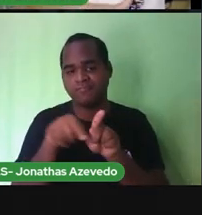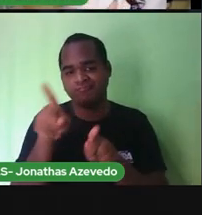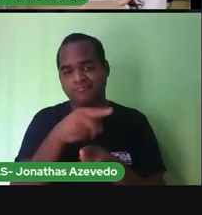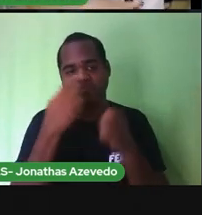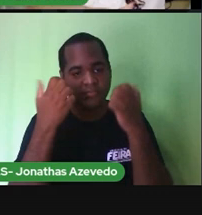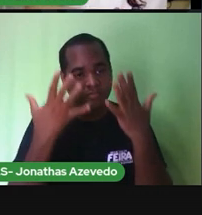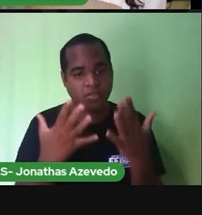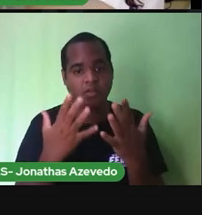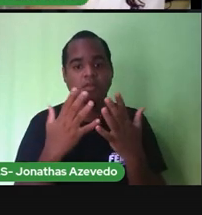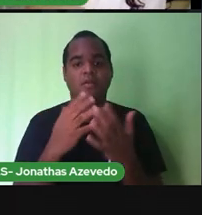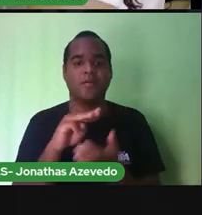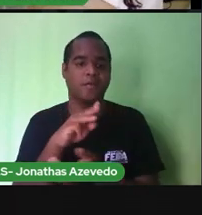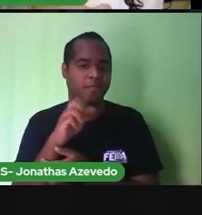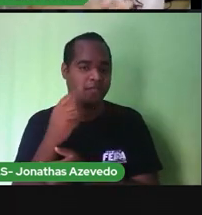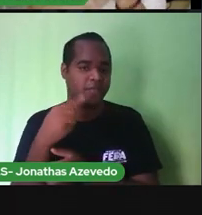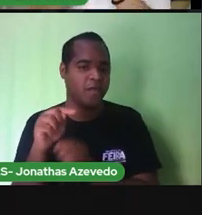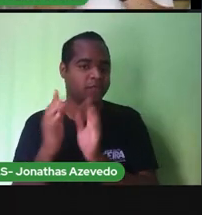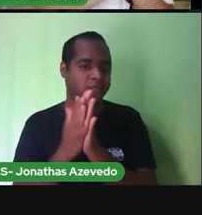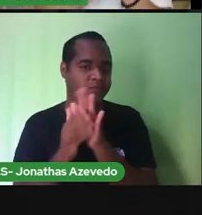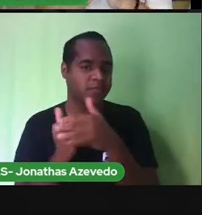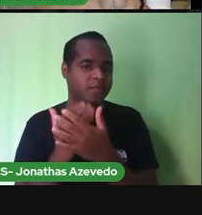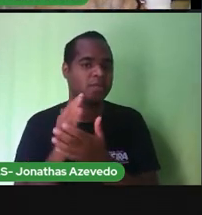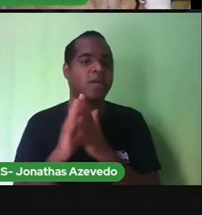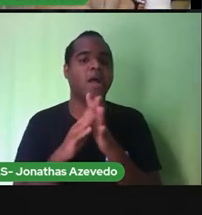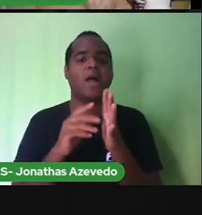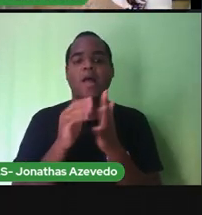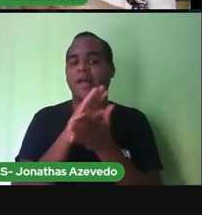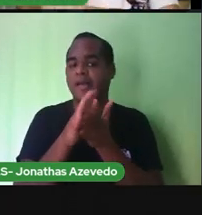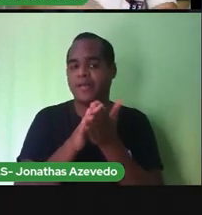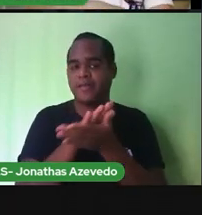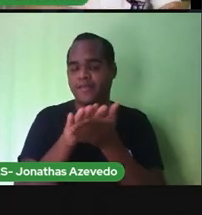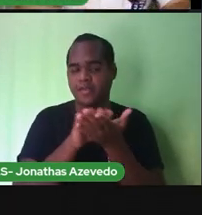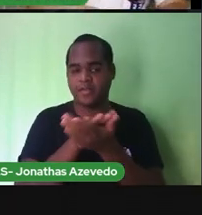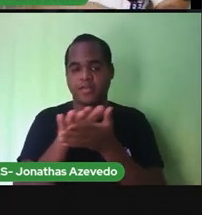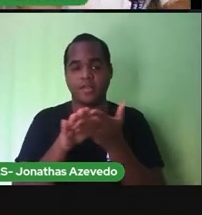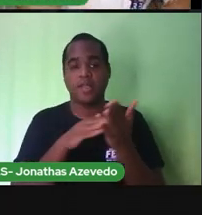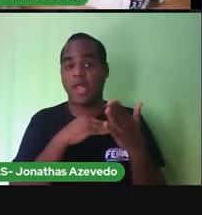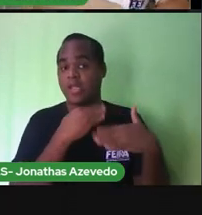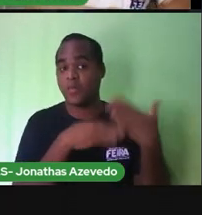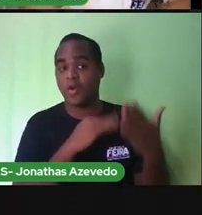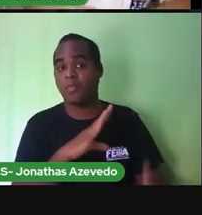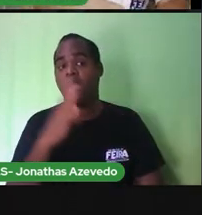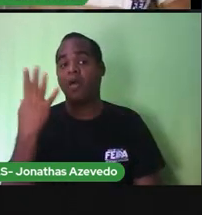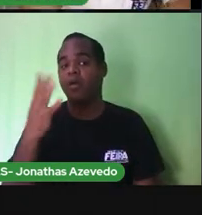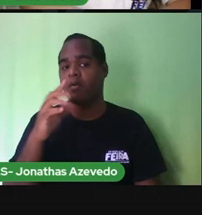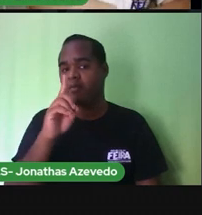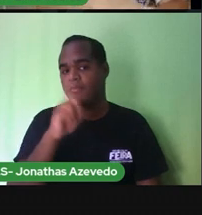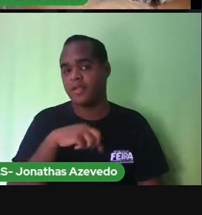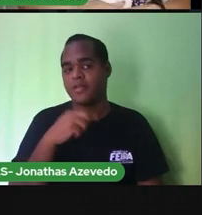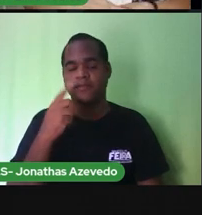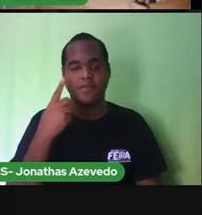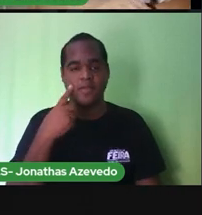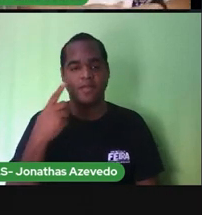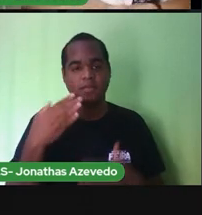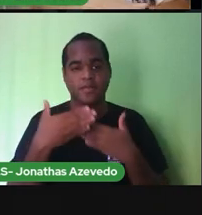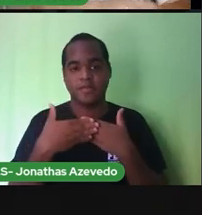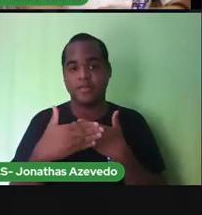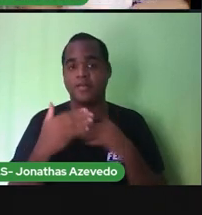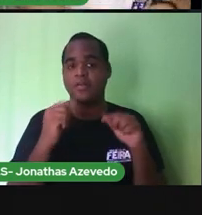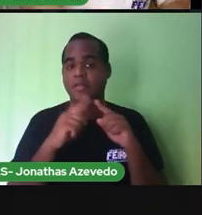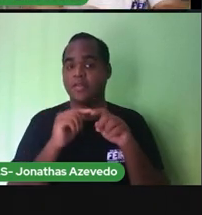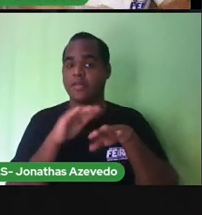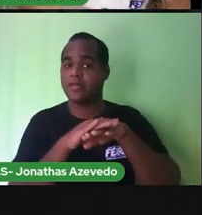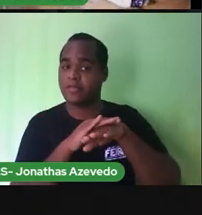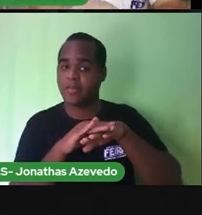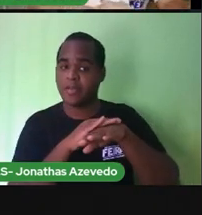mão. Você vai esfregar palma com a palma e depois assim por cima da